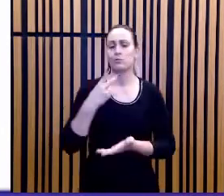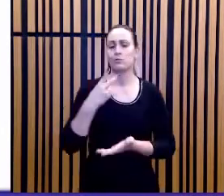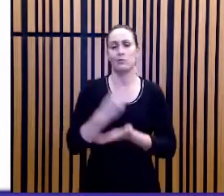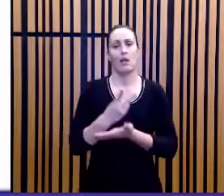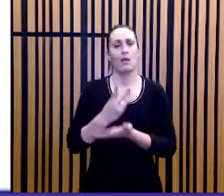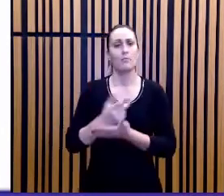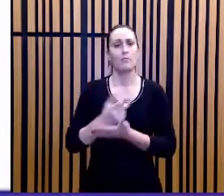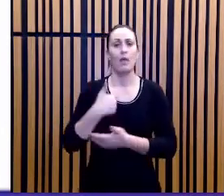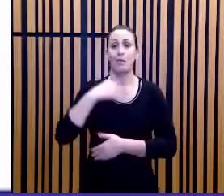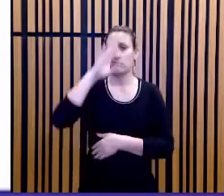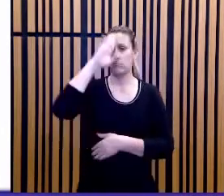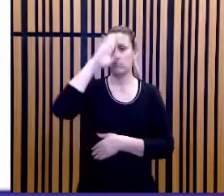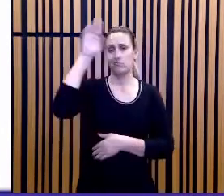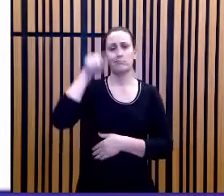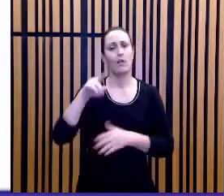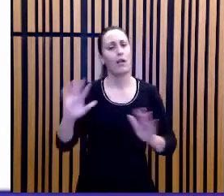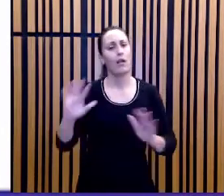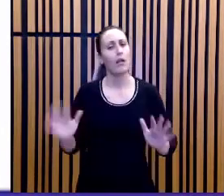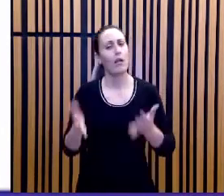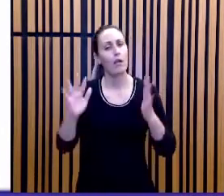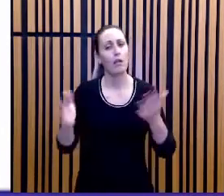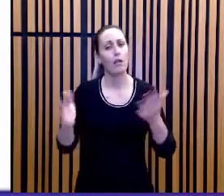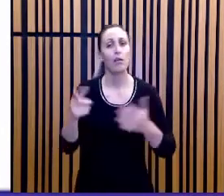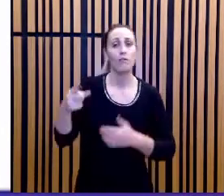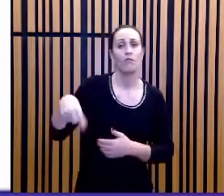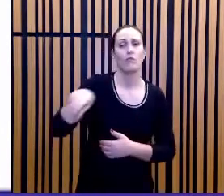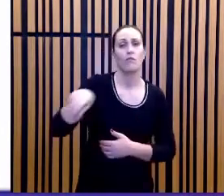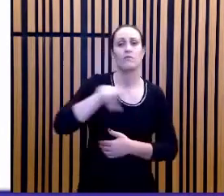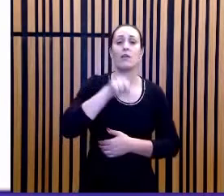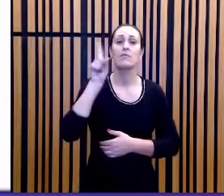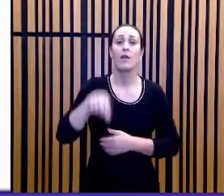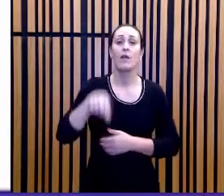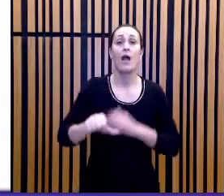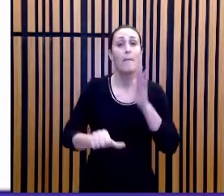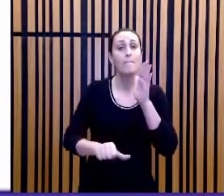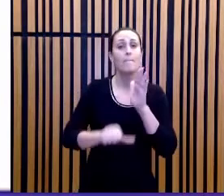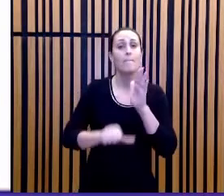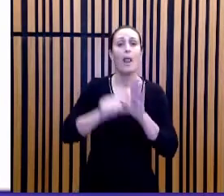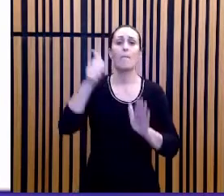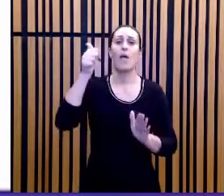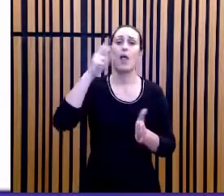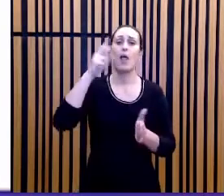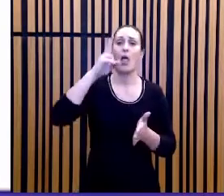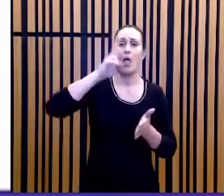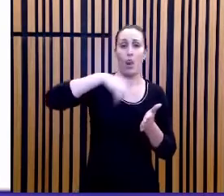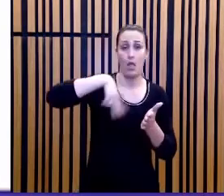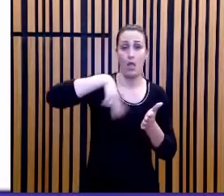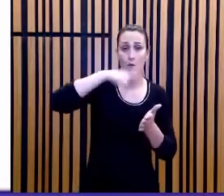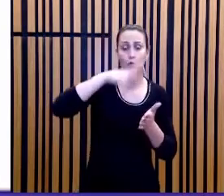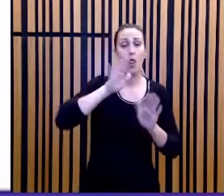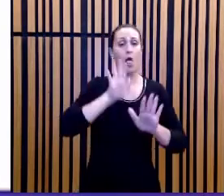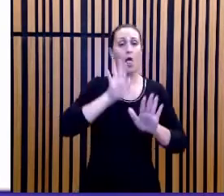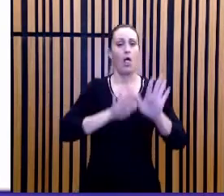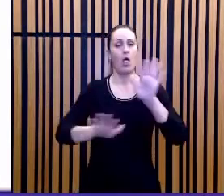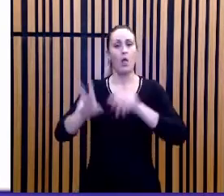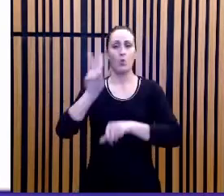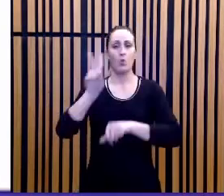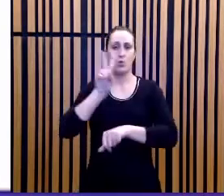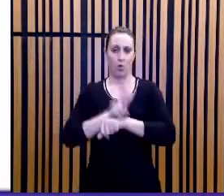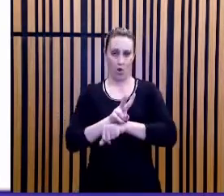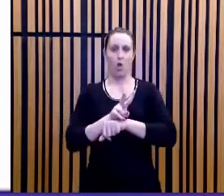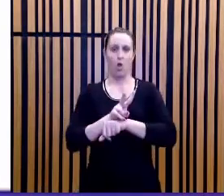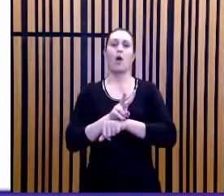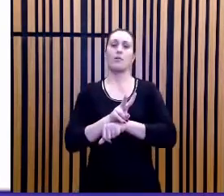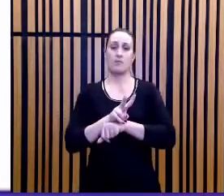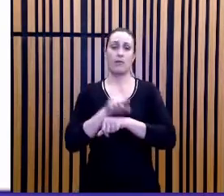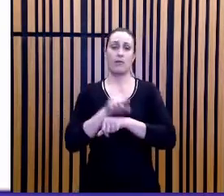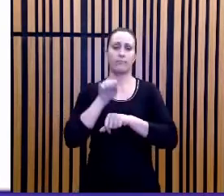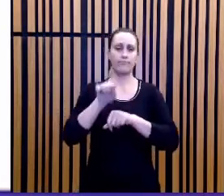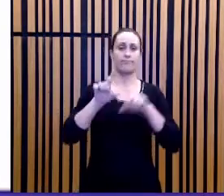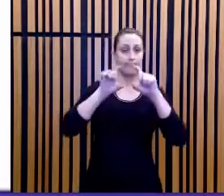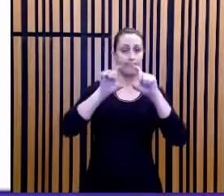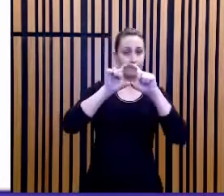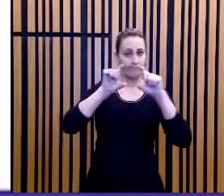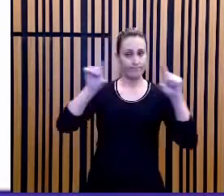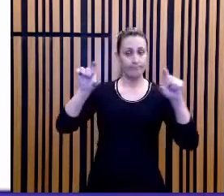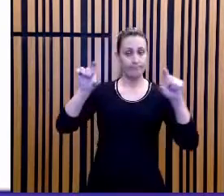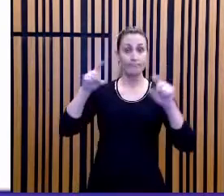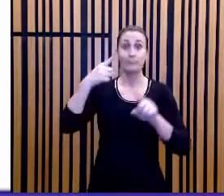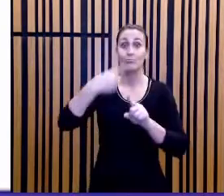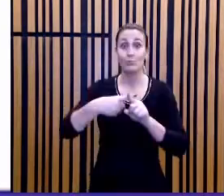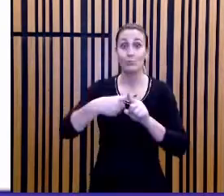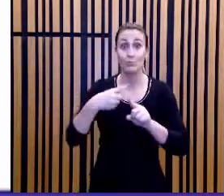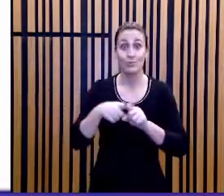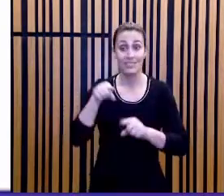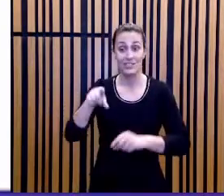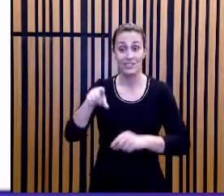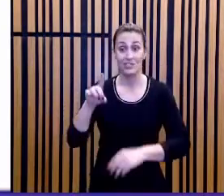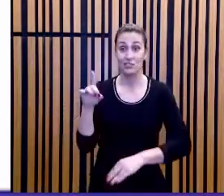alunos e as minhas alunas a realizarem uma primeira leitura cuidadosa do enunciado. Porque no dia do Enem está todo